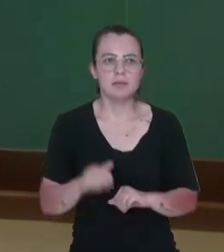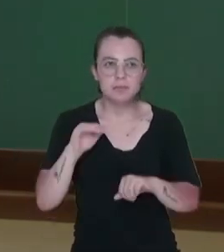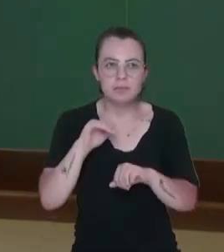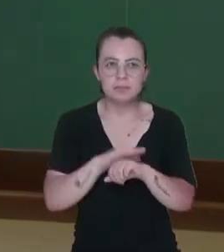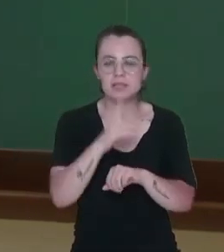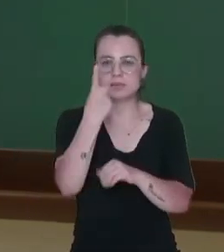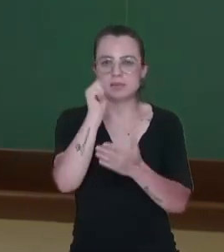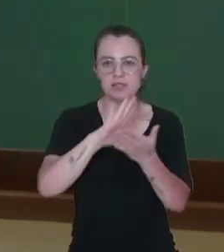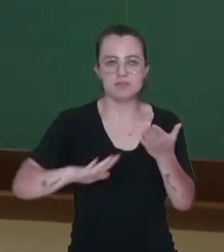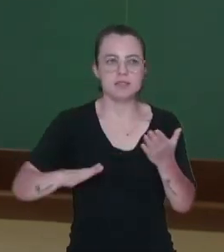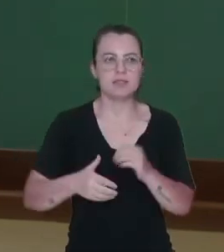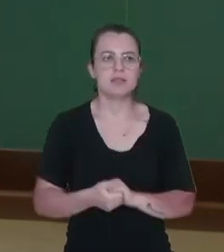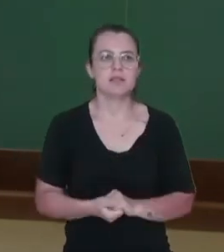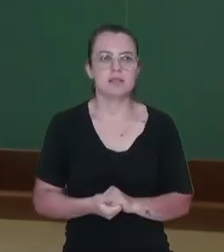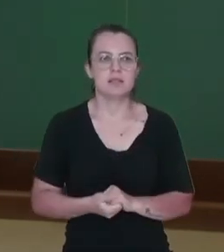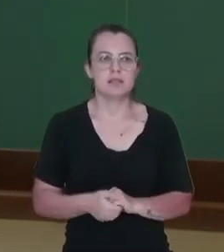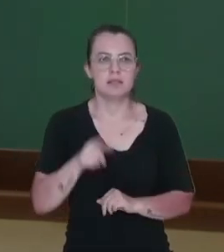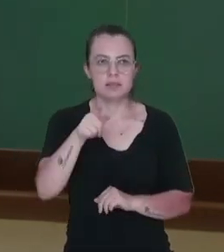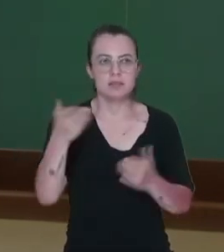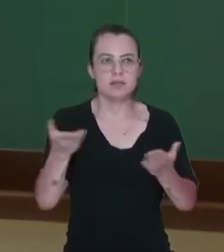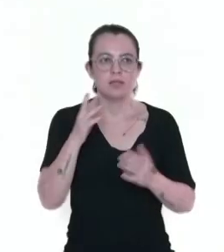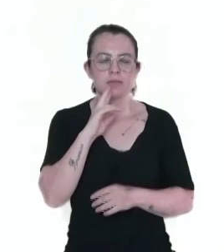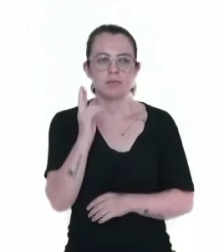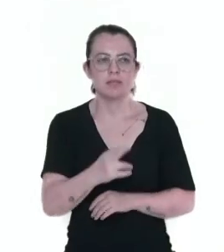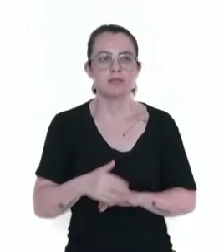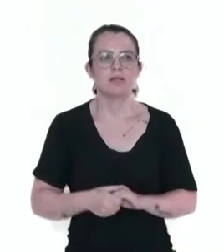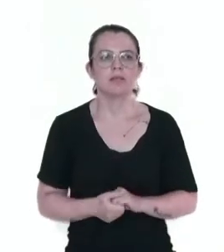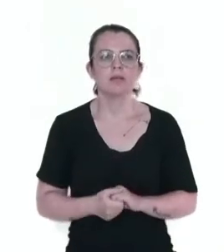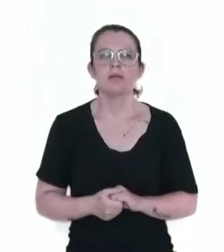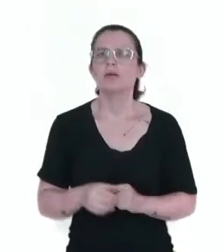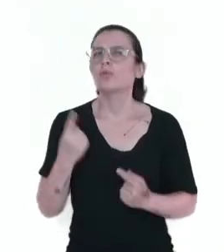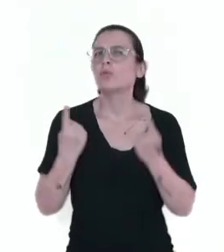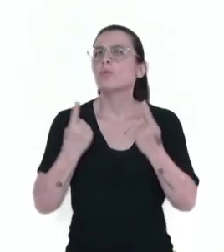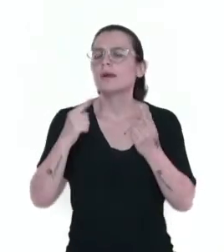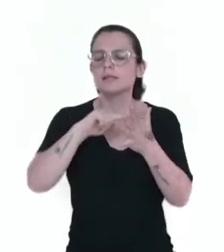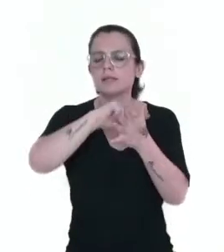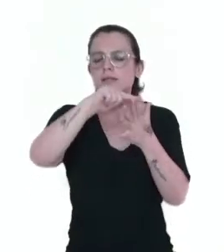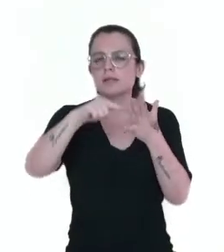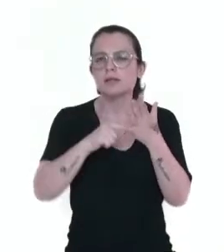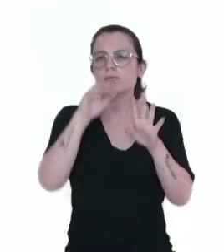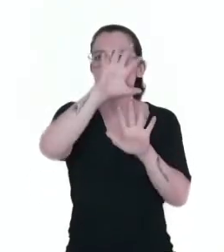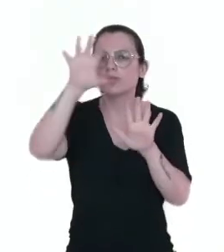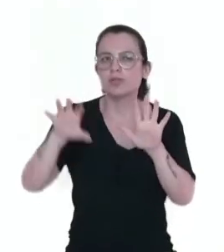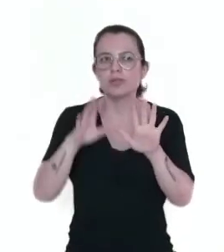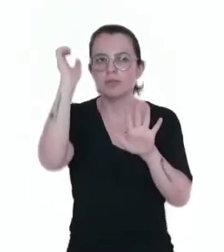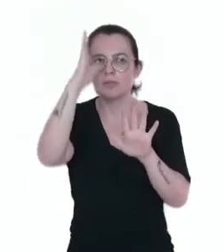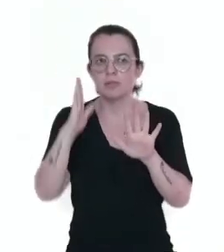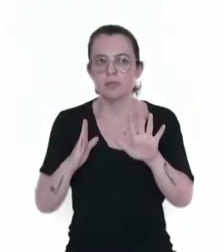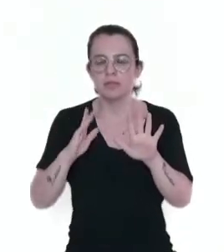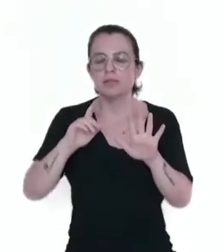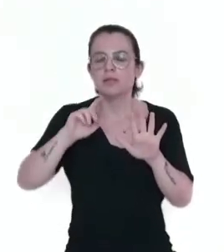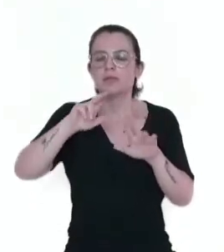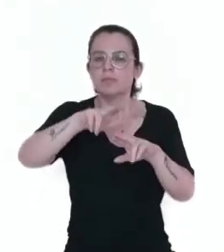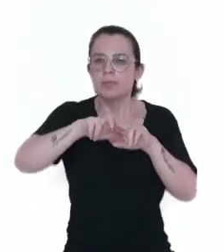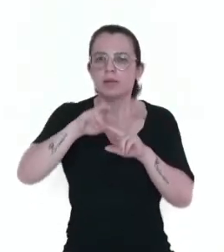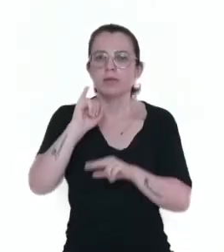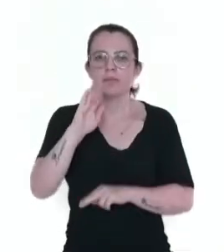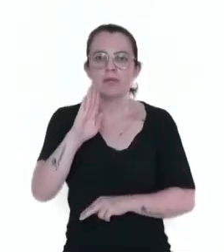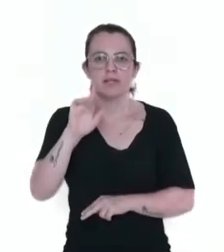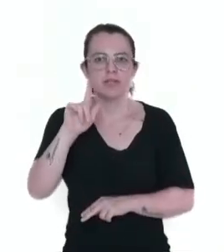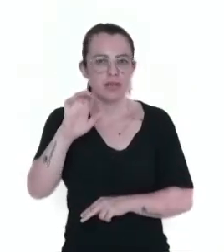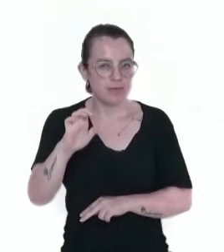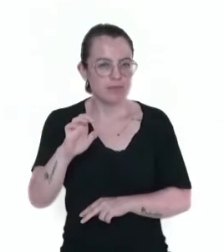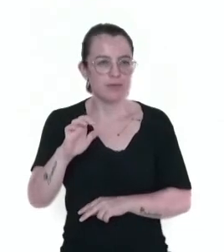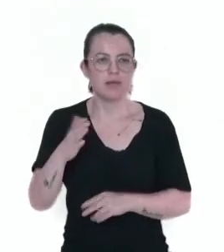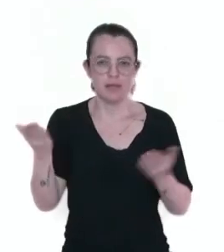atividadezinha ali que vocês vão responder. A primeira delas, quais são as cinco regiões do Brasil segundo o IBGE? Será que